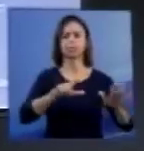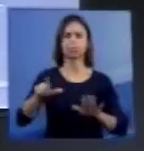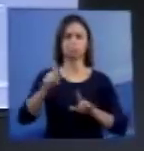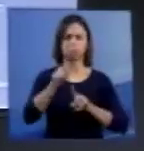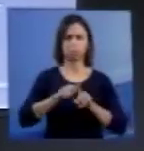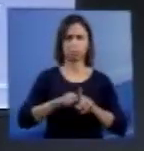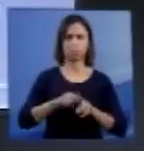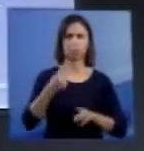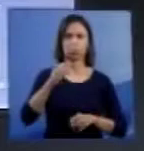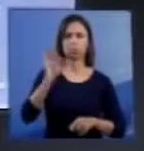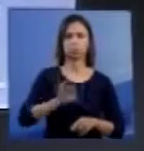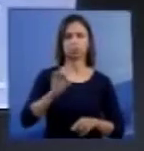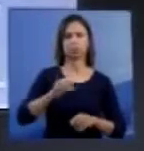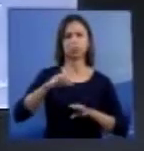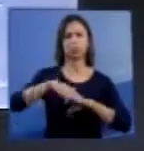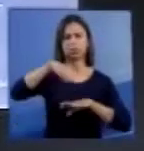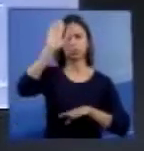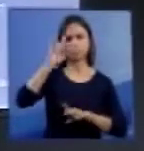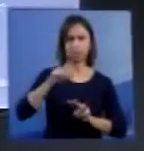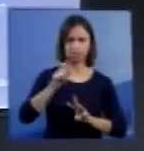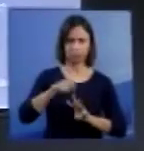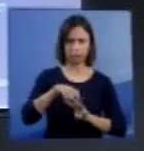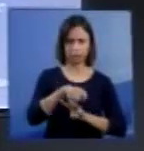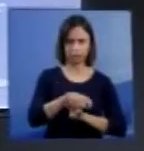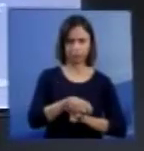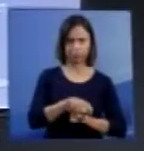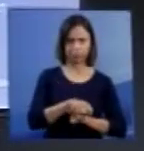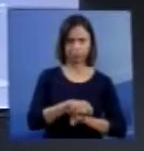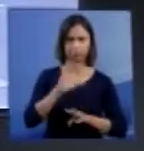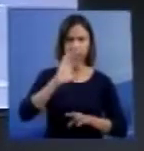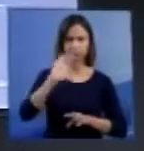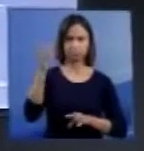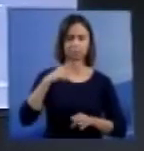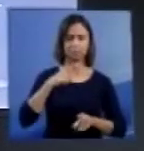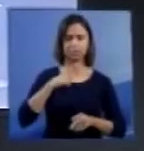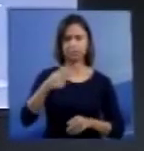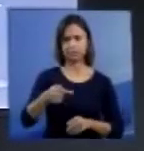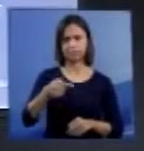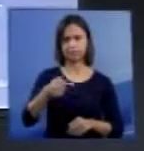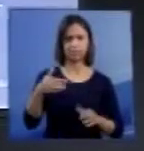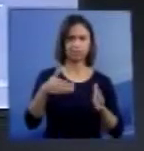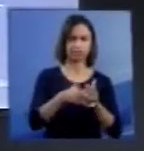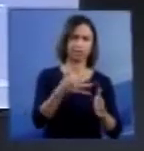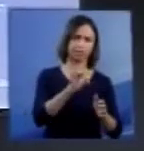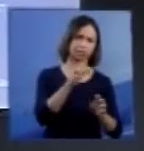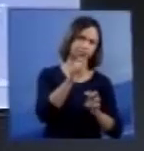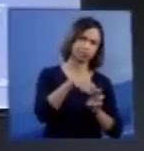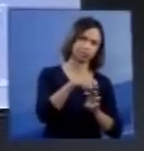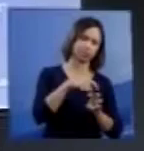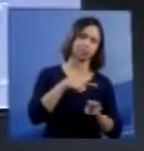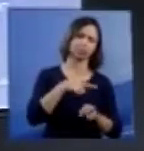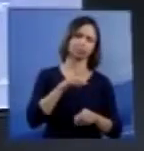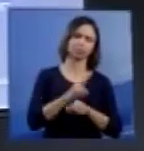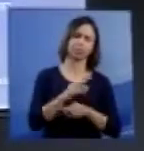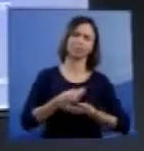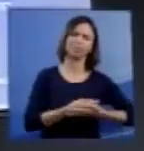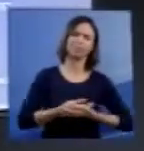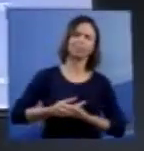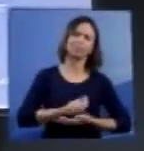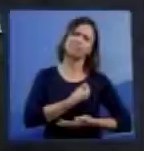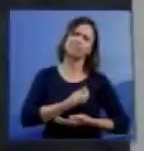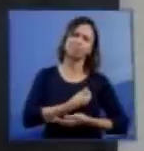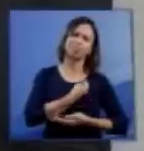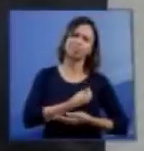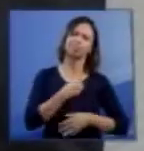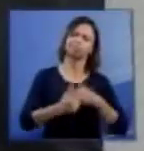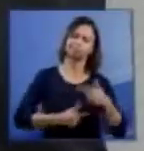1% com cerca de 3 meses. Ocasionalmente, de 7 a 10 meses, foram verificadas sobrevidas. E a maior sobrevida publicada foi